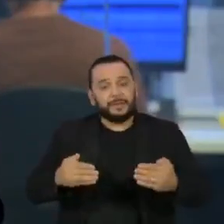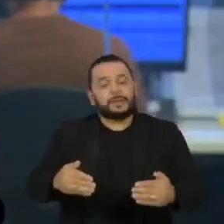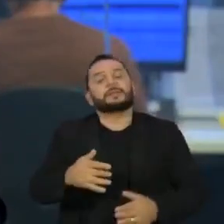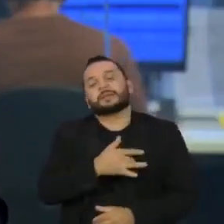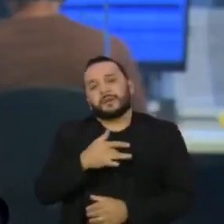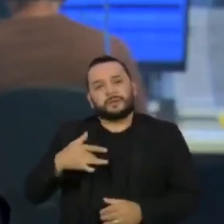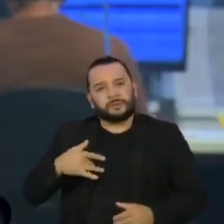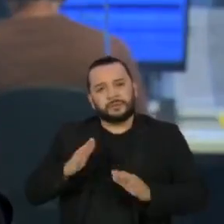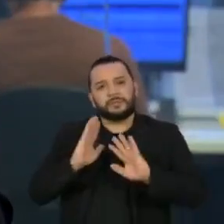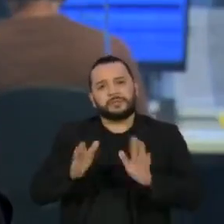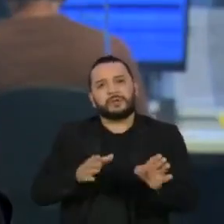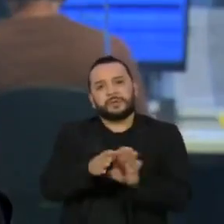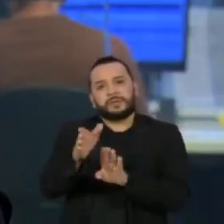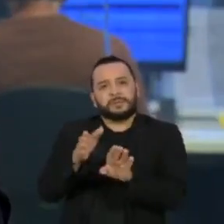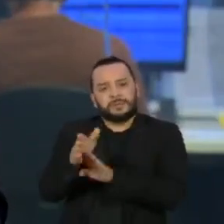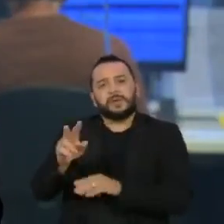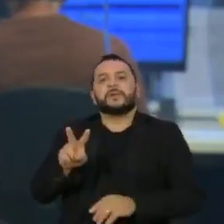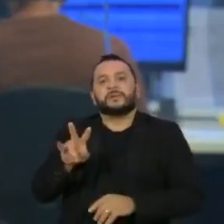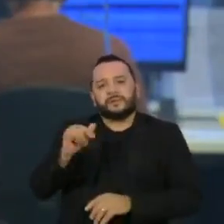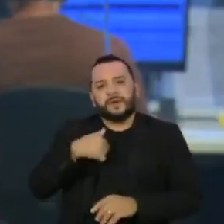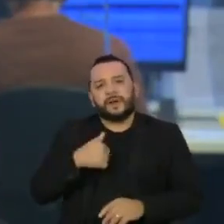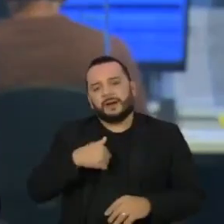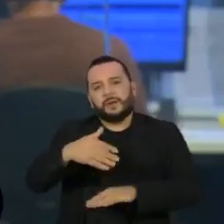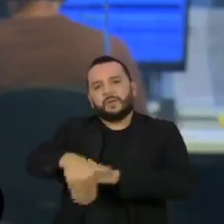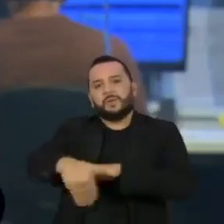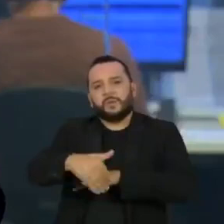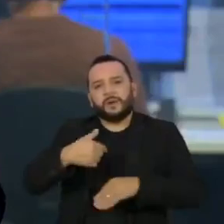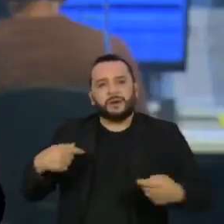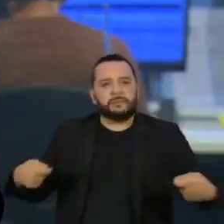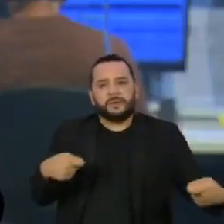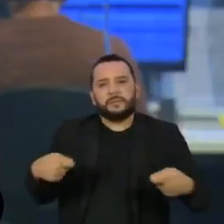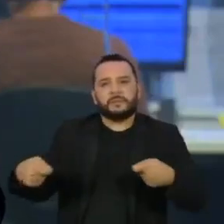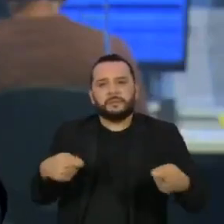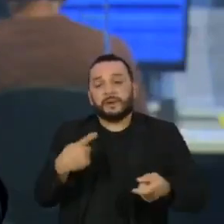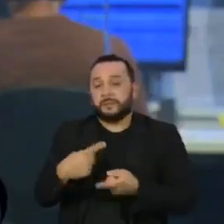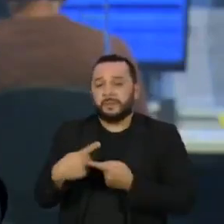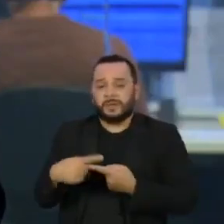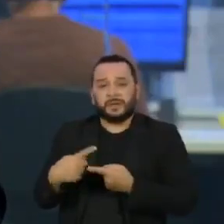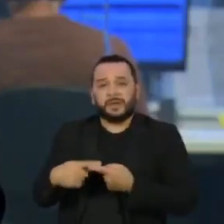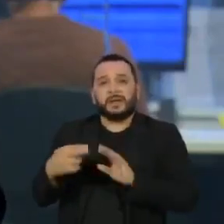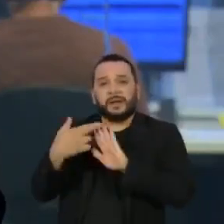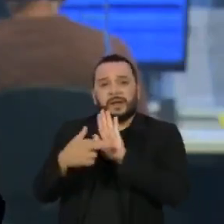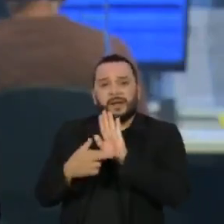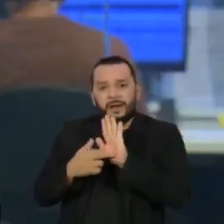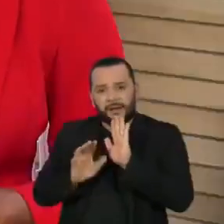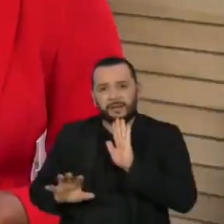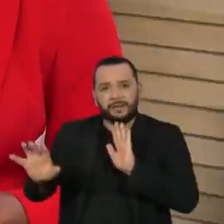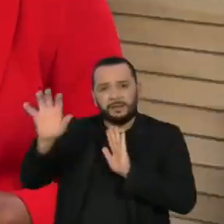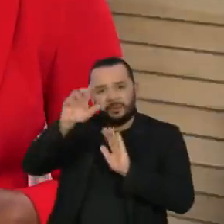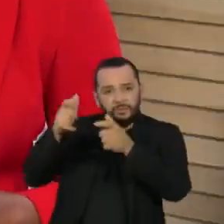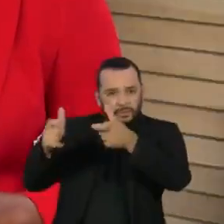essa orientação, isso só vai acirrar os ânimos nas ruas, porque as regras locais seguirão valendo.